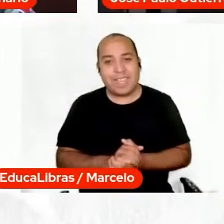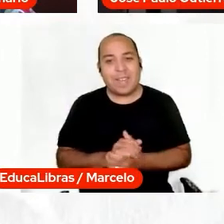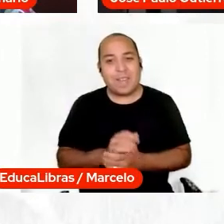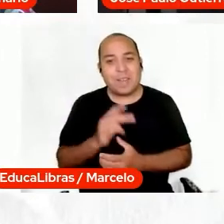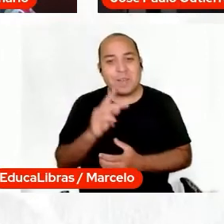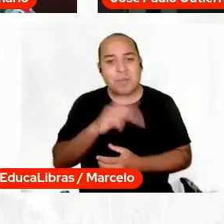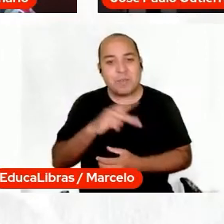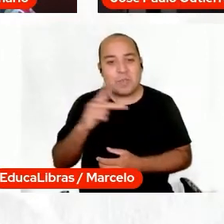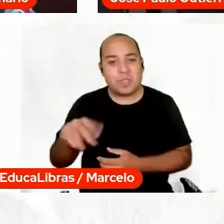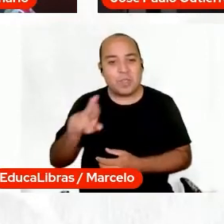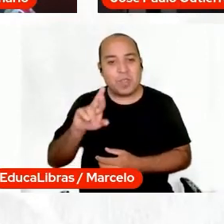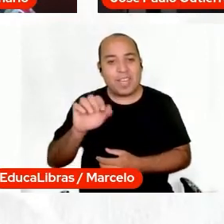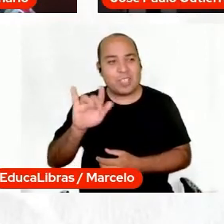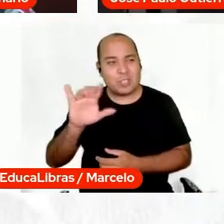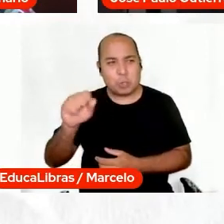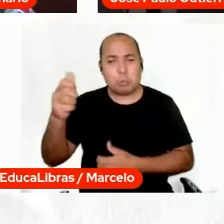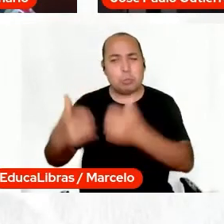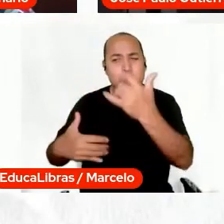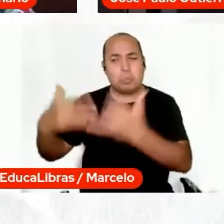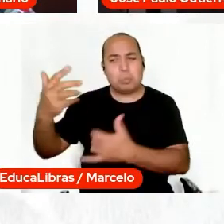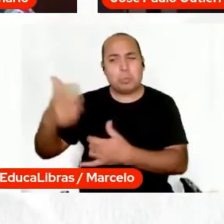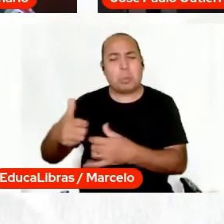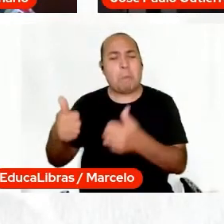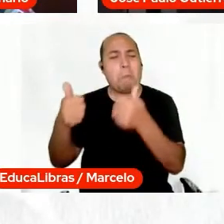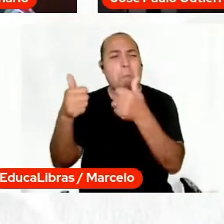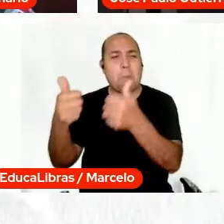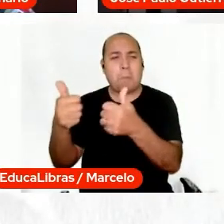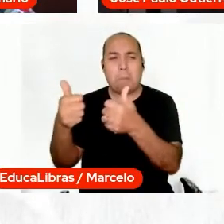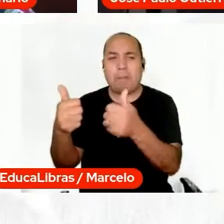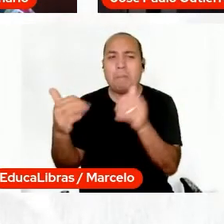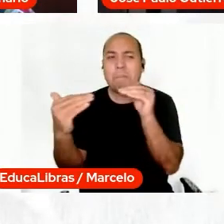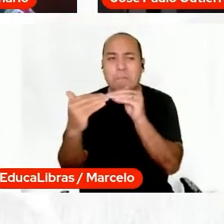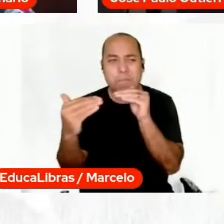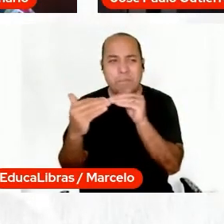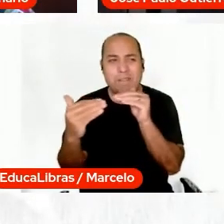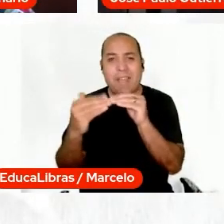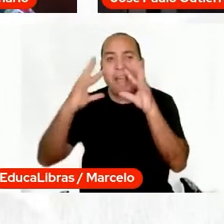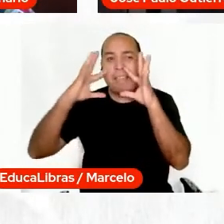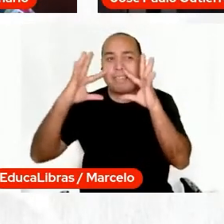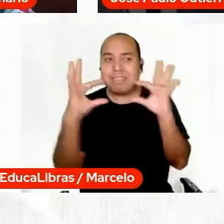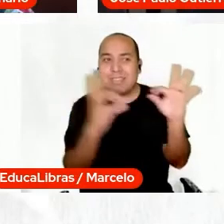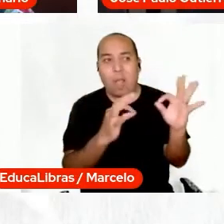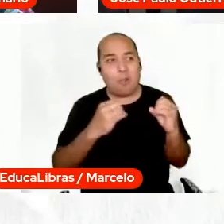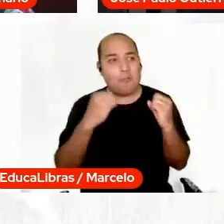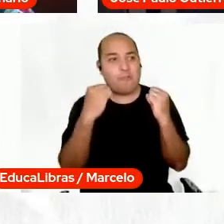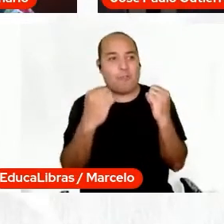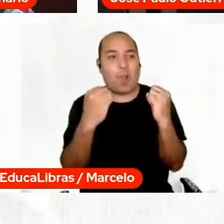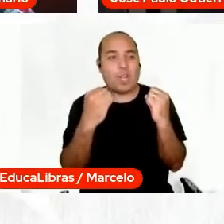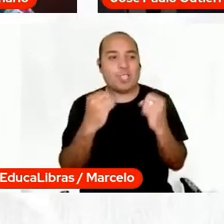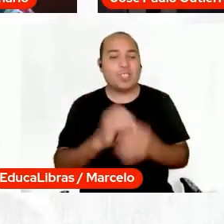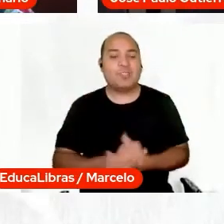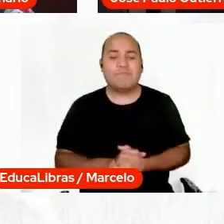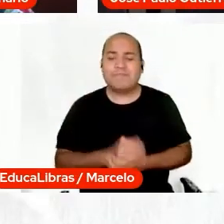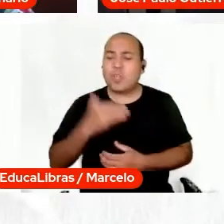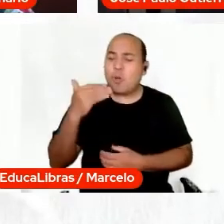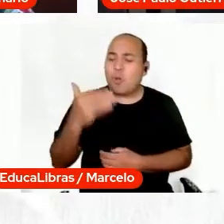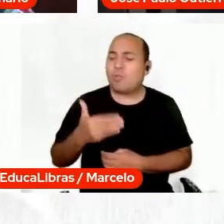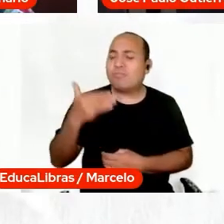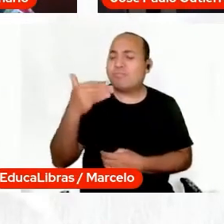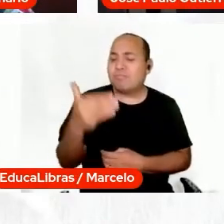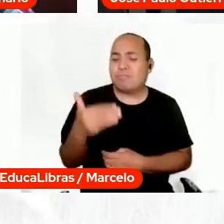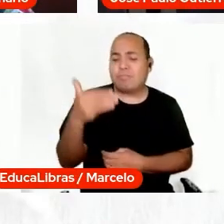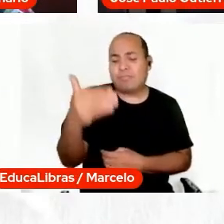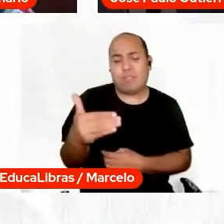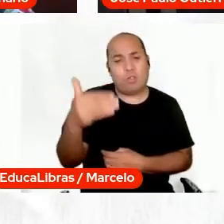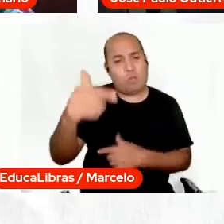fechou muito bem, né, a gente estar atento e forte e continuar o trabalho